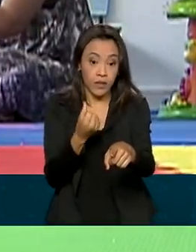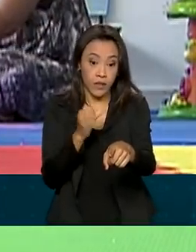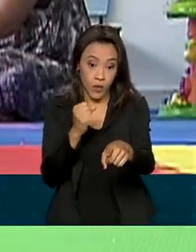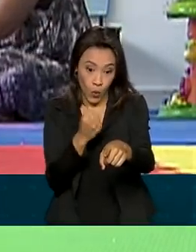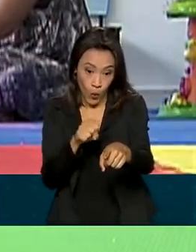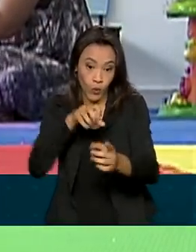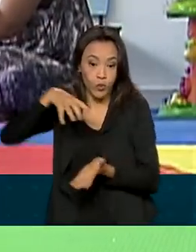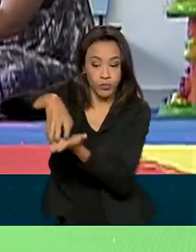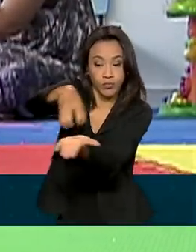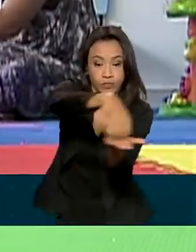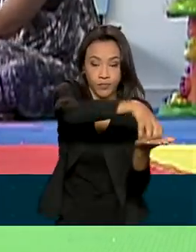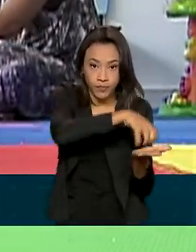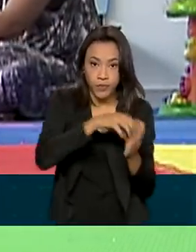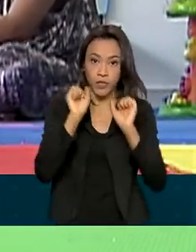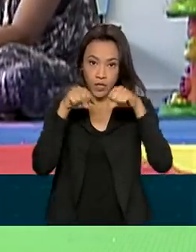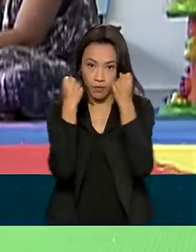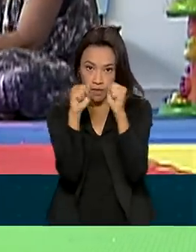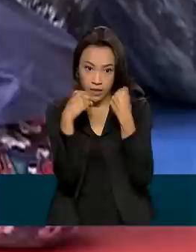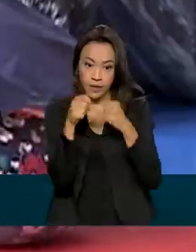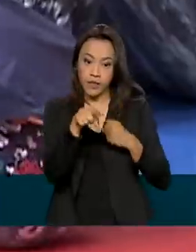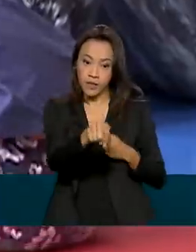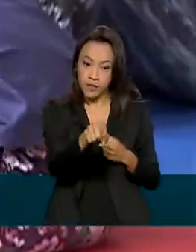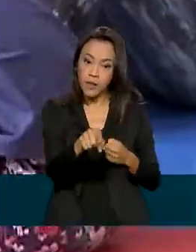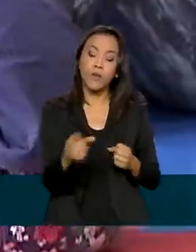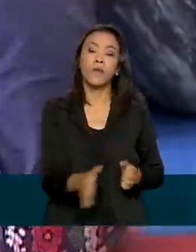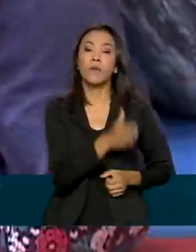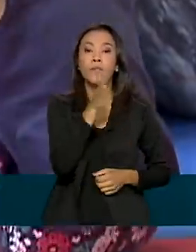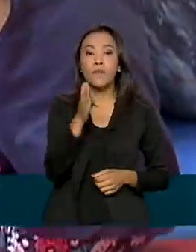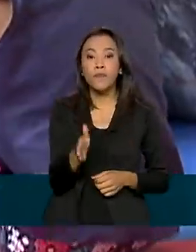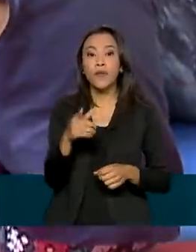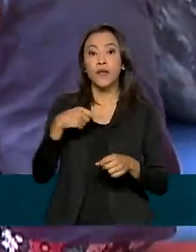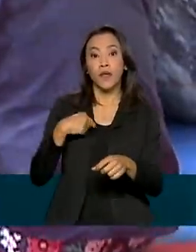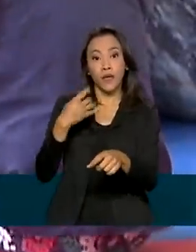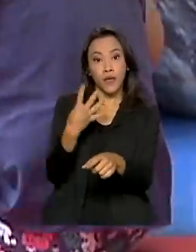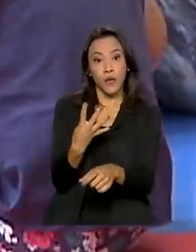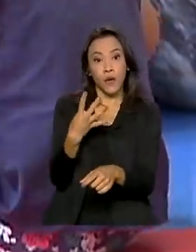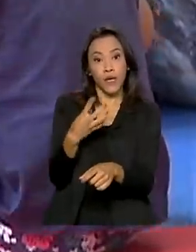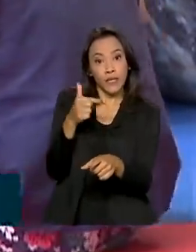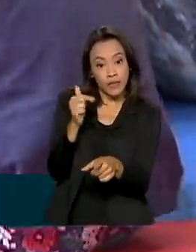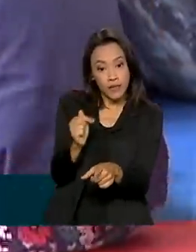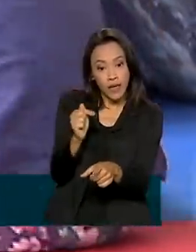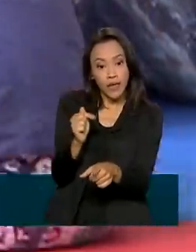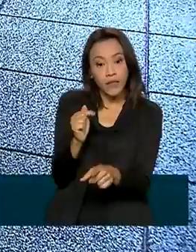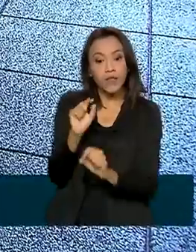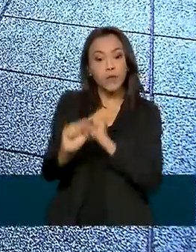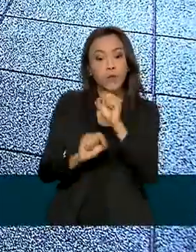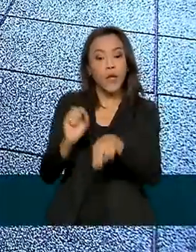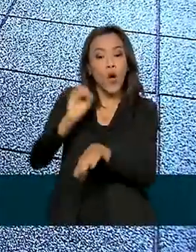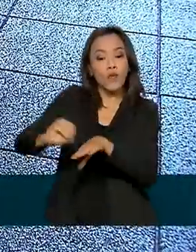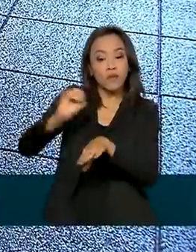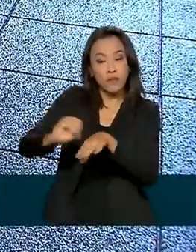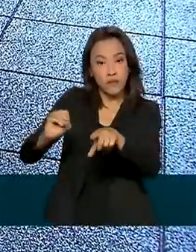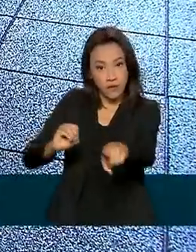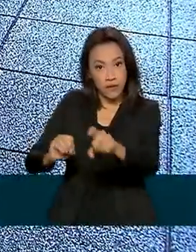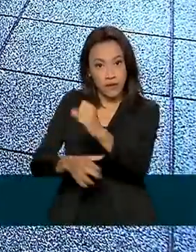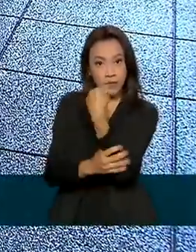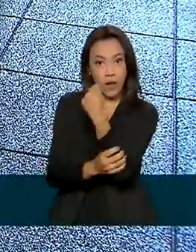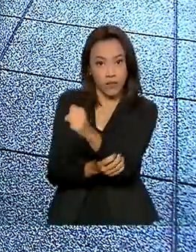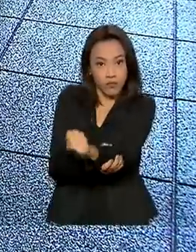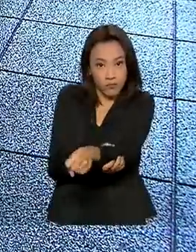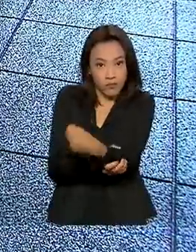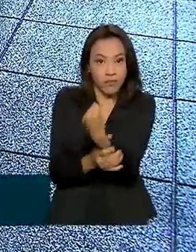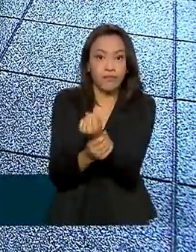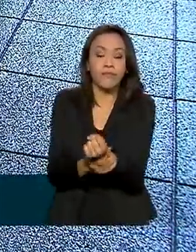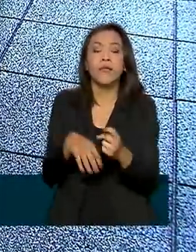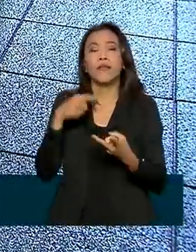serviços de reabilitação de uma única modalidade e 47 oficinas ortopédicas. São